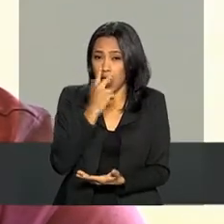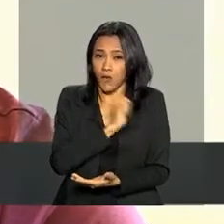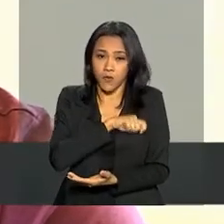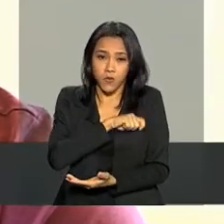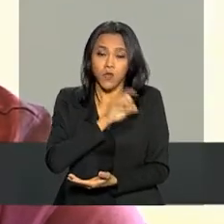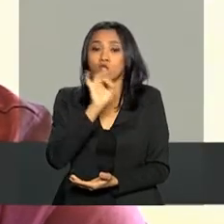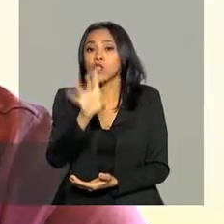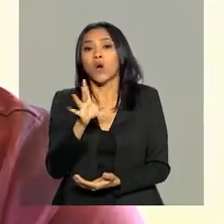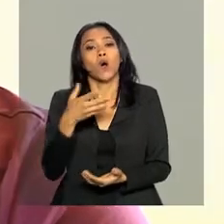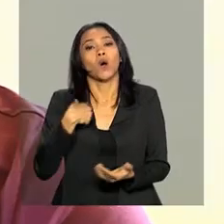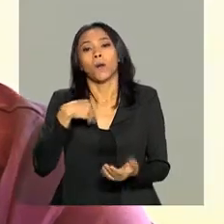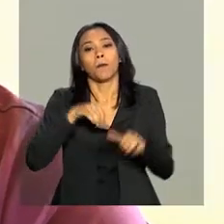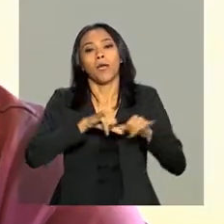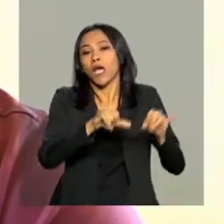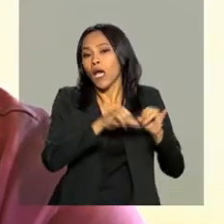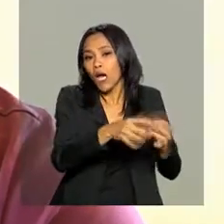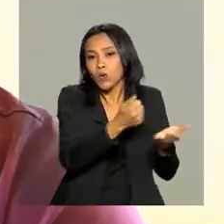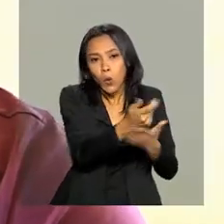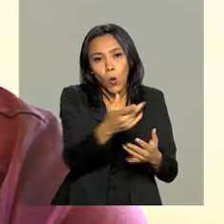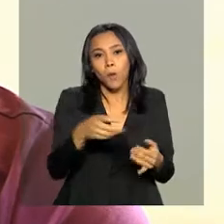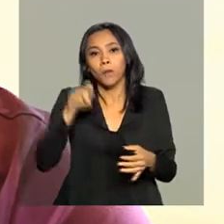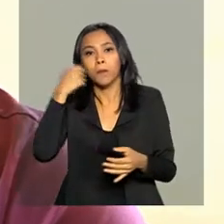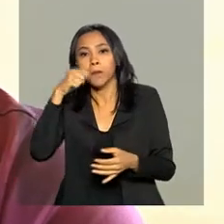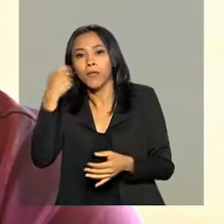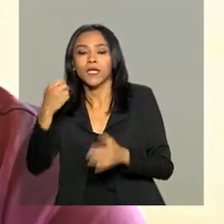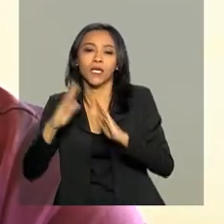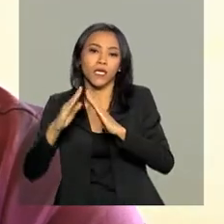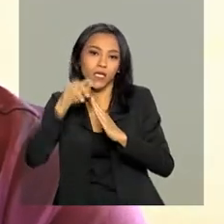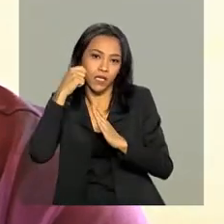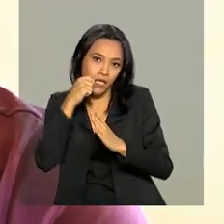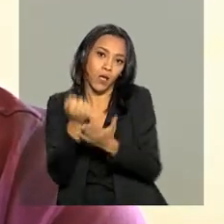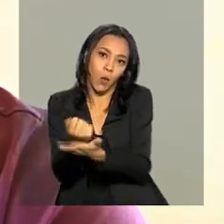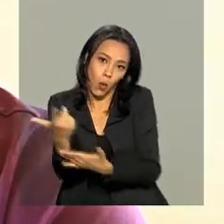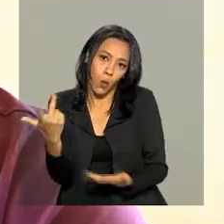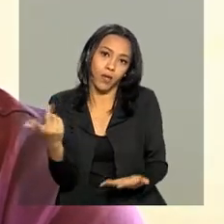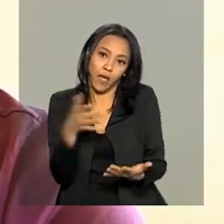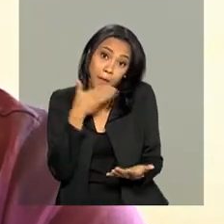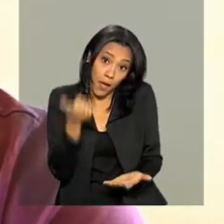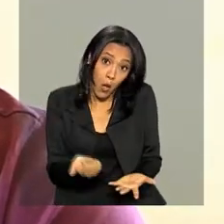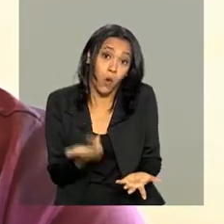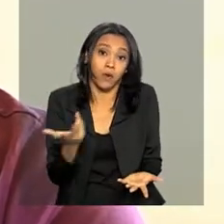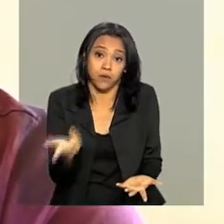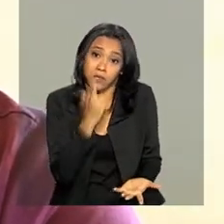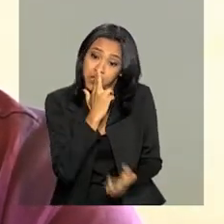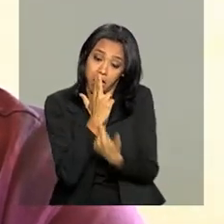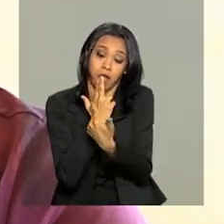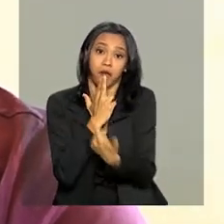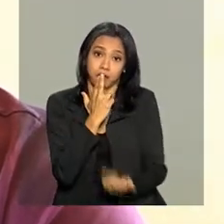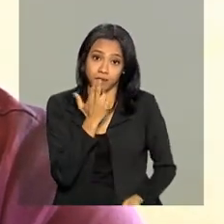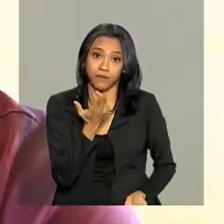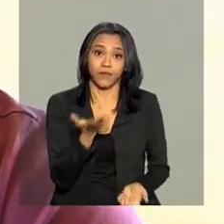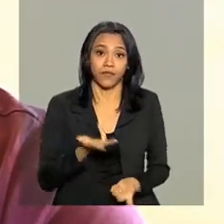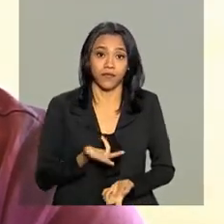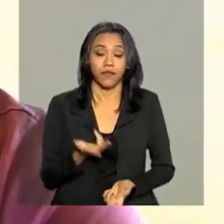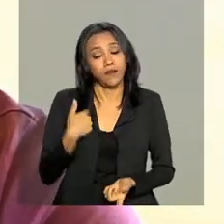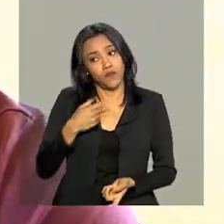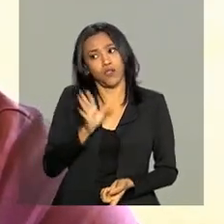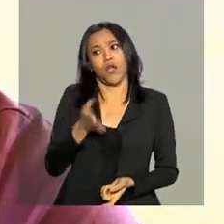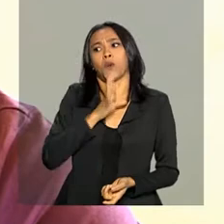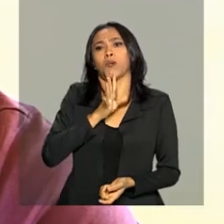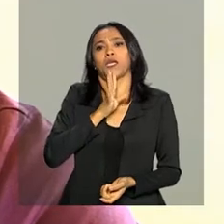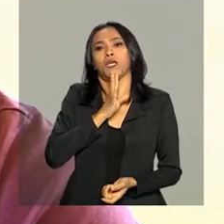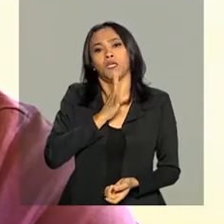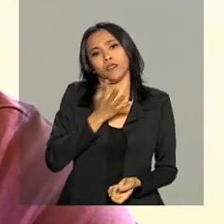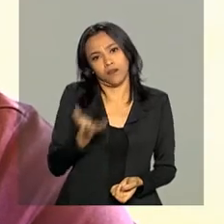banca ou mercado, padaria, que geralmente é melhorzinho, né? Já tem um... Como já conheço, então eu